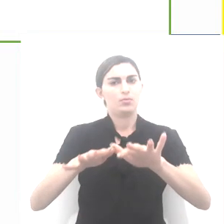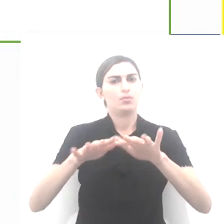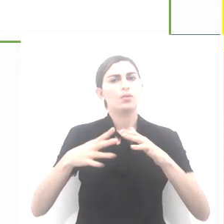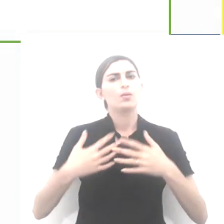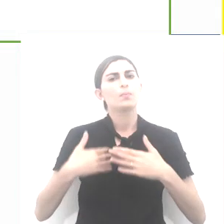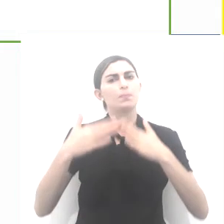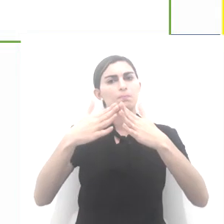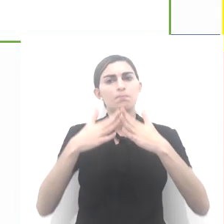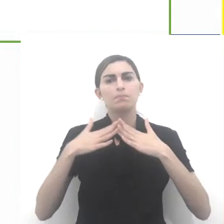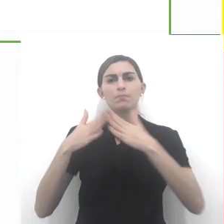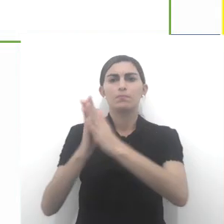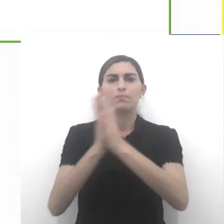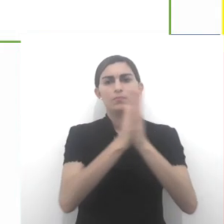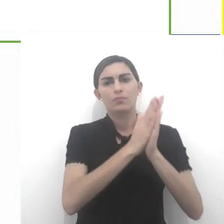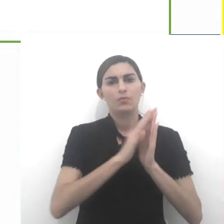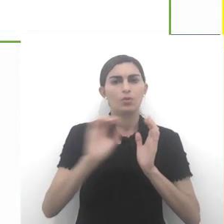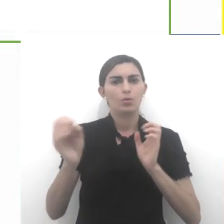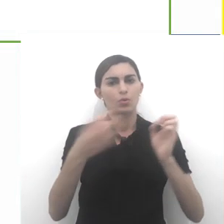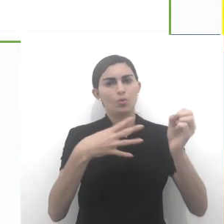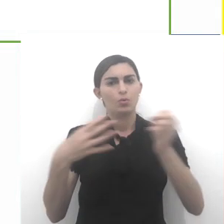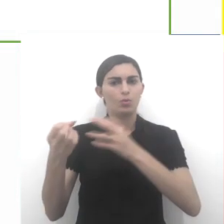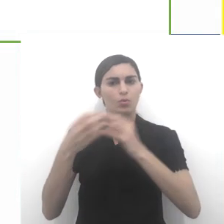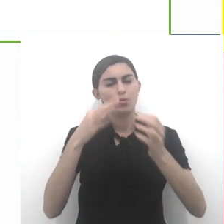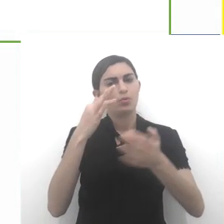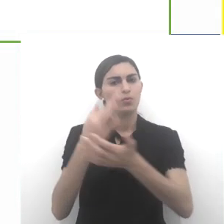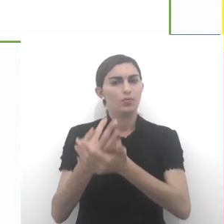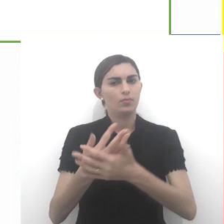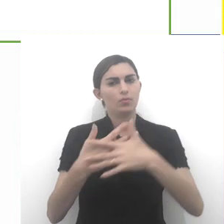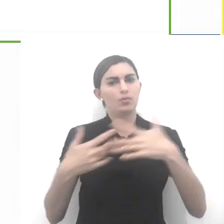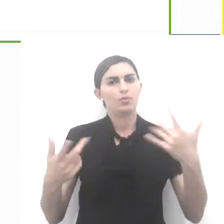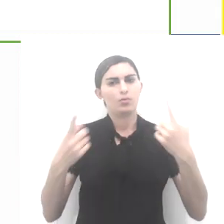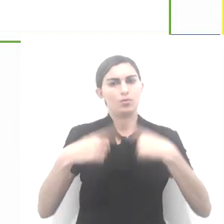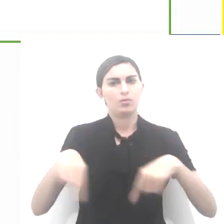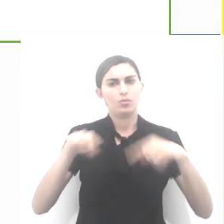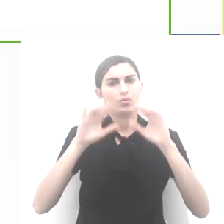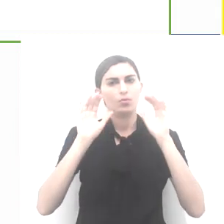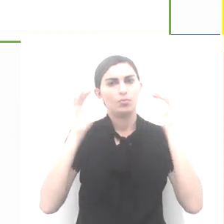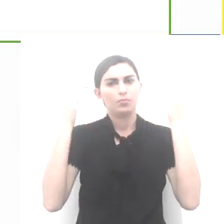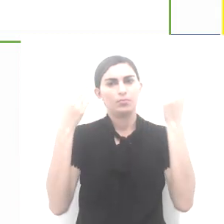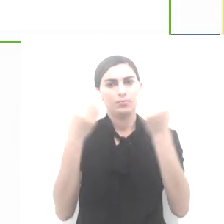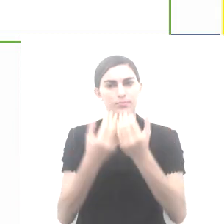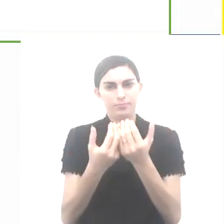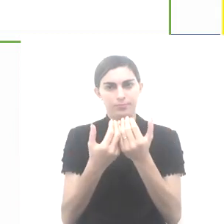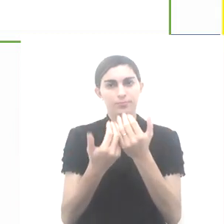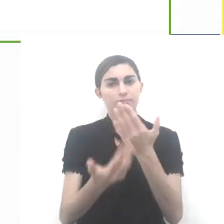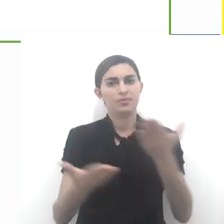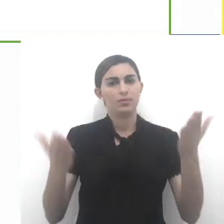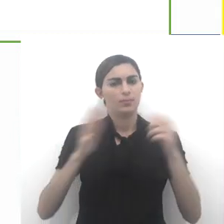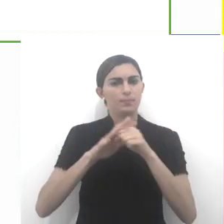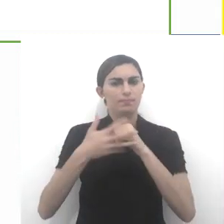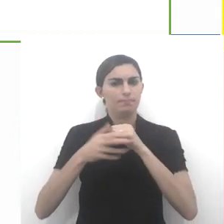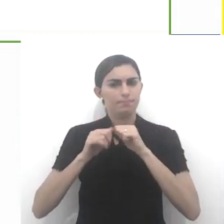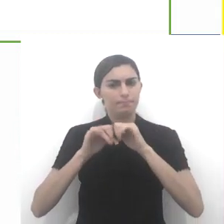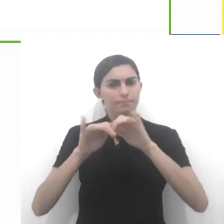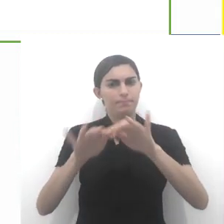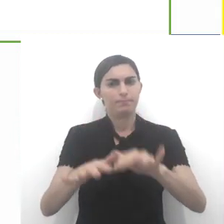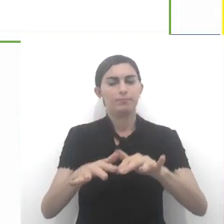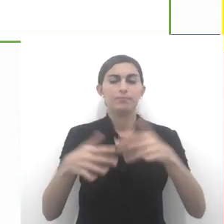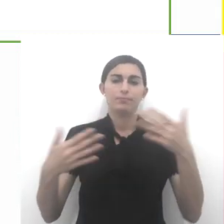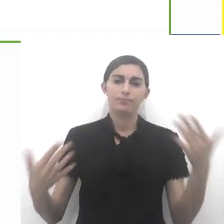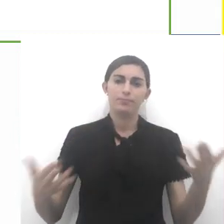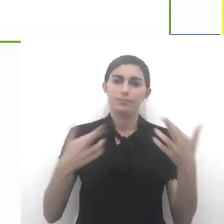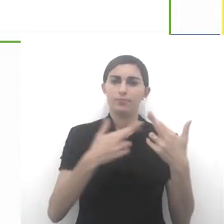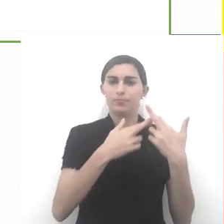Ao pedir a renovação da fé na nossa comunidade comum, diante da pandemia,